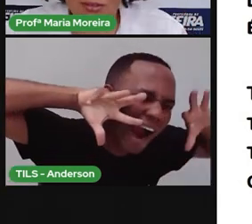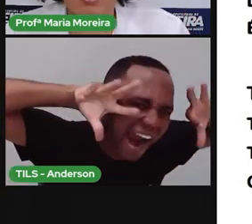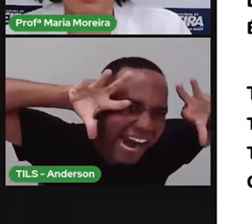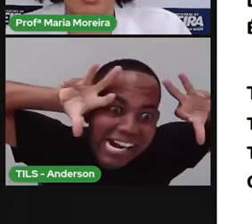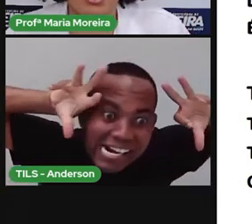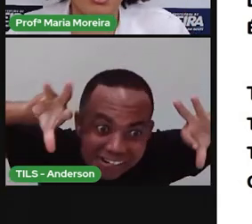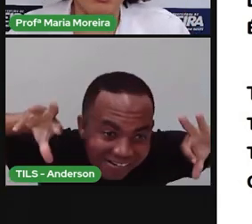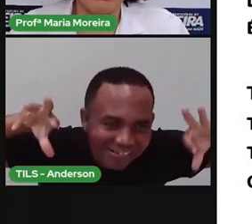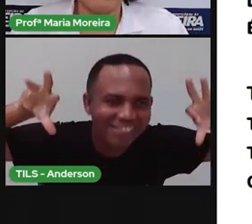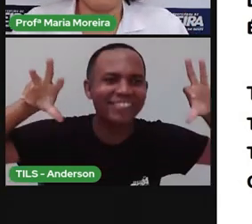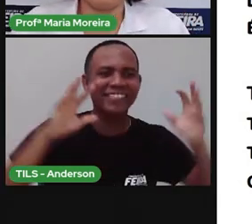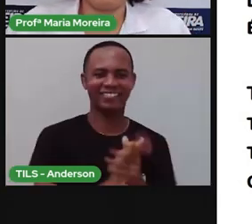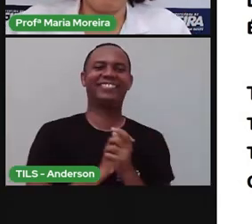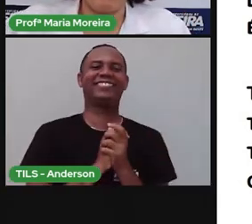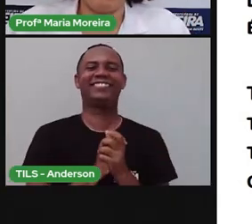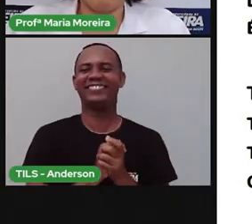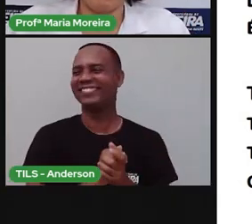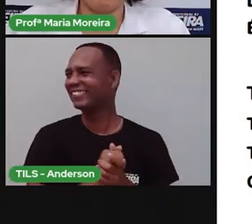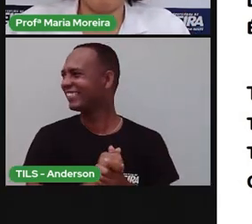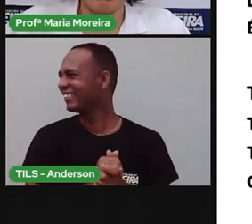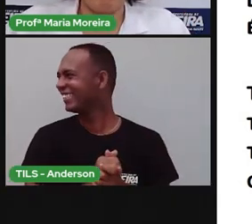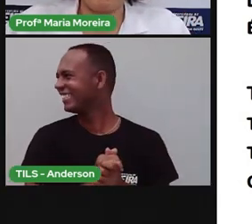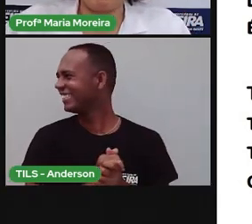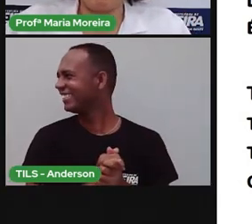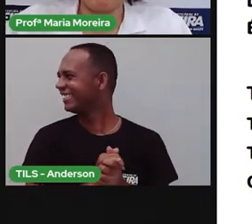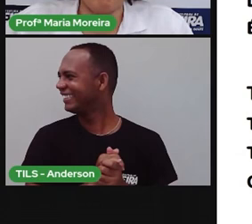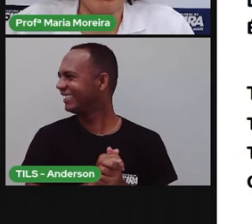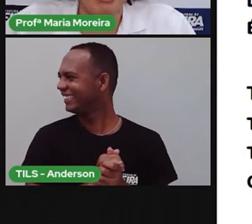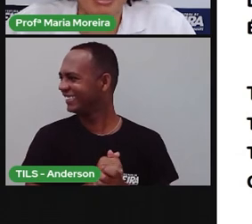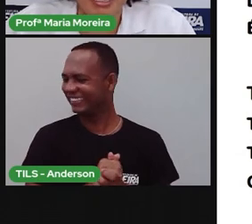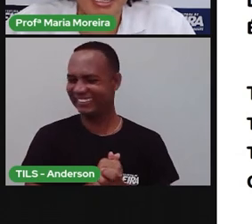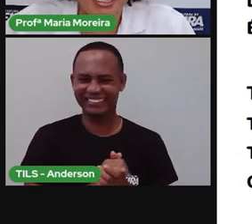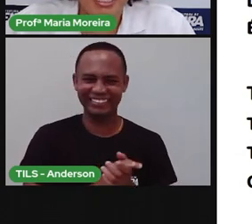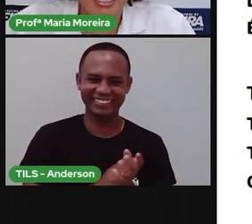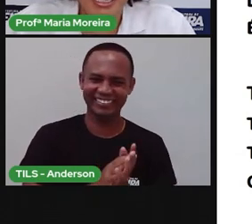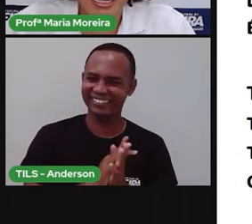Certo? Nossa, gente, Anderson fez melhor do que eu. Que absurdo.